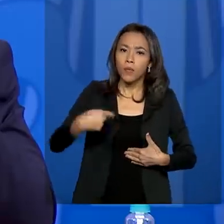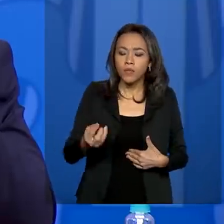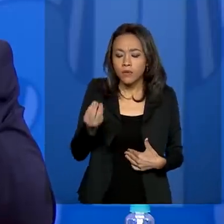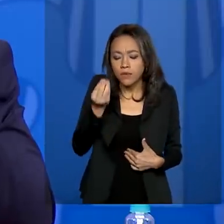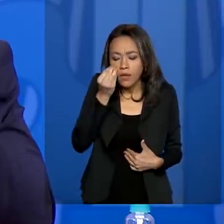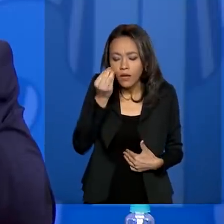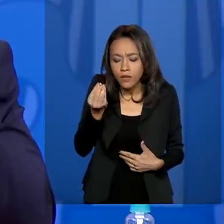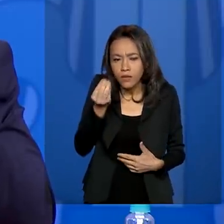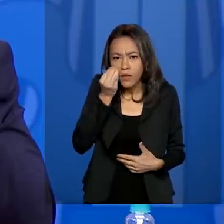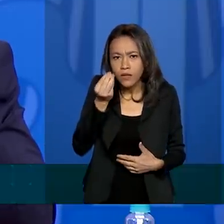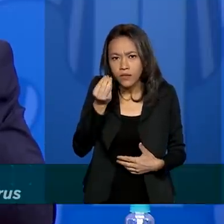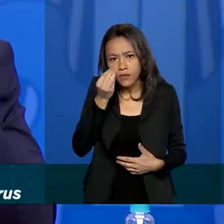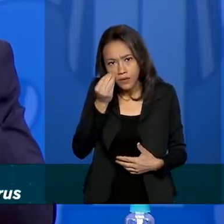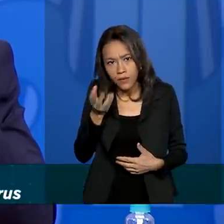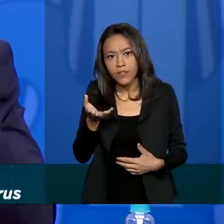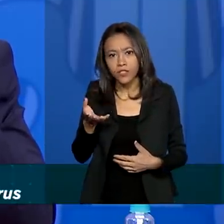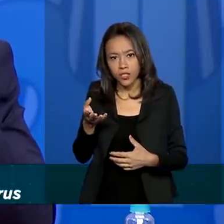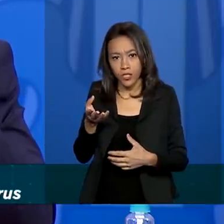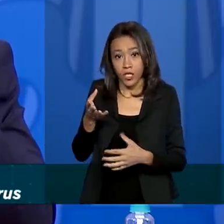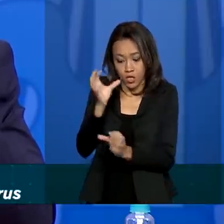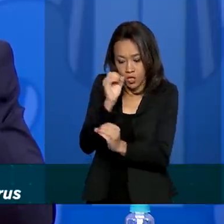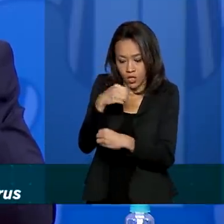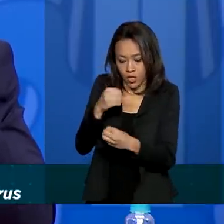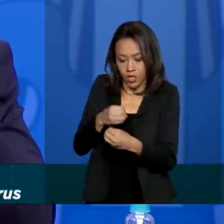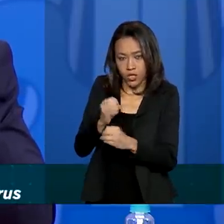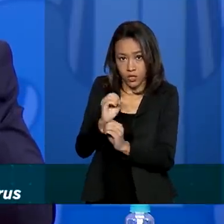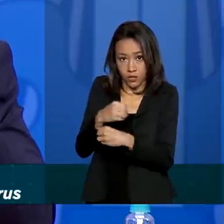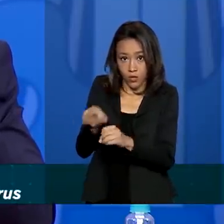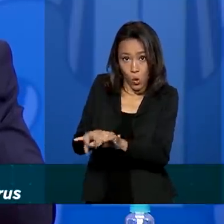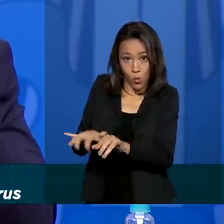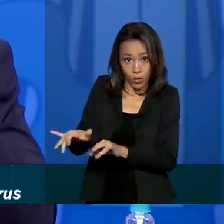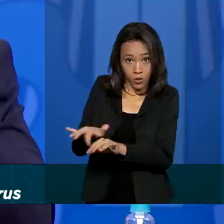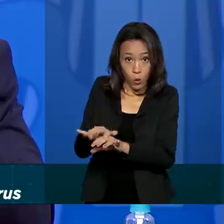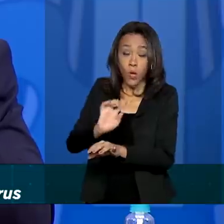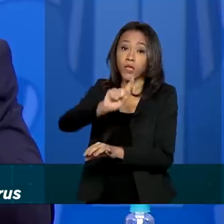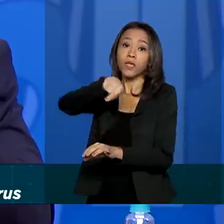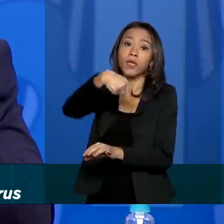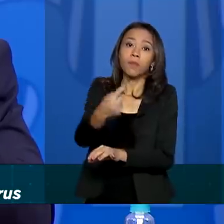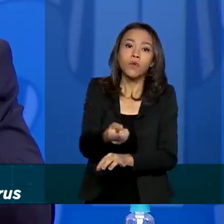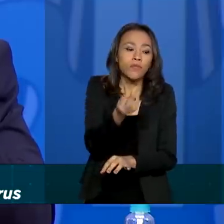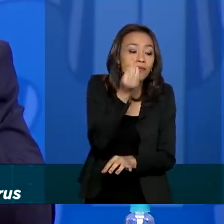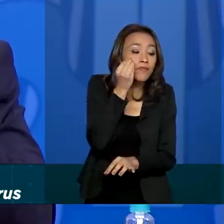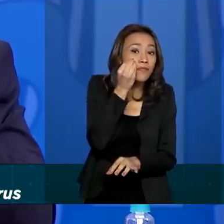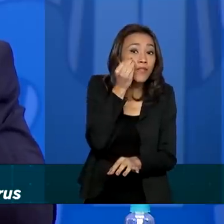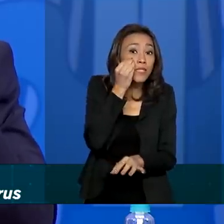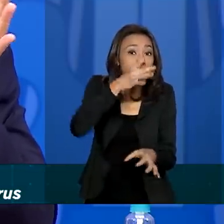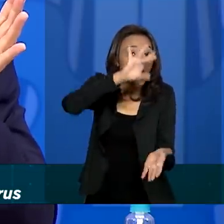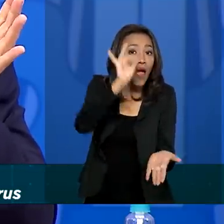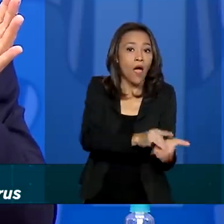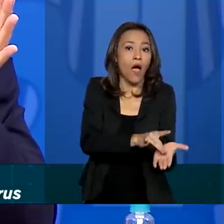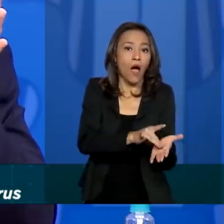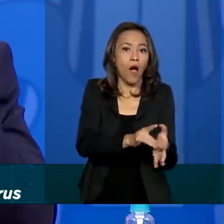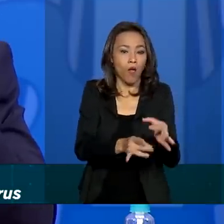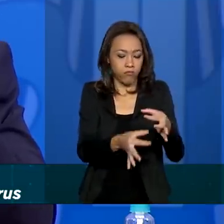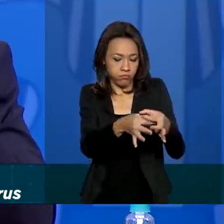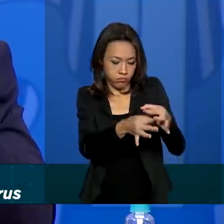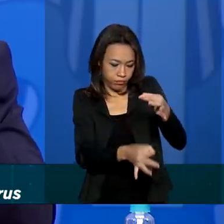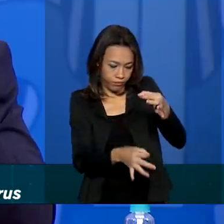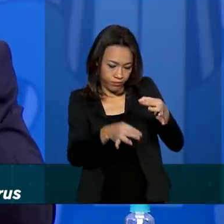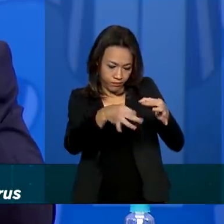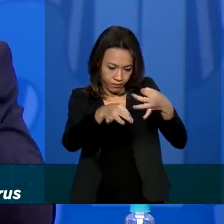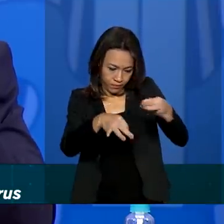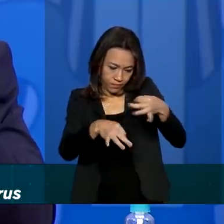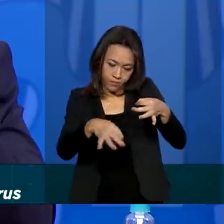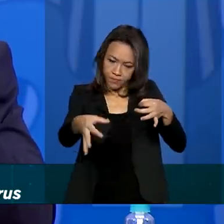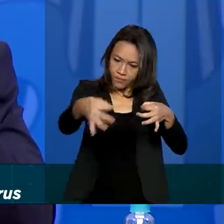computacionais, eles vão para testes in vitro, as células reais testados. Eles começaram com duas mil, passaram